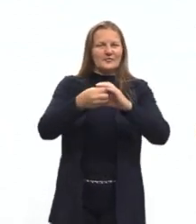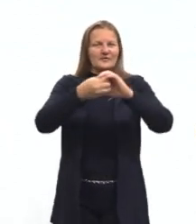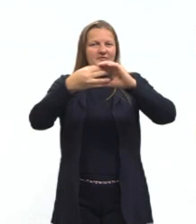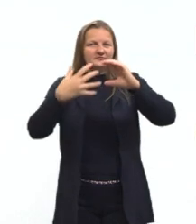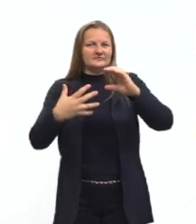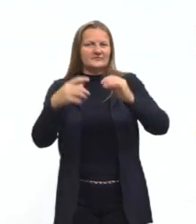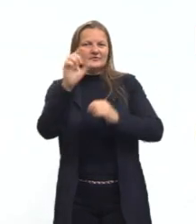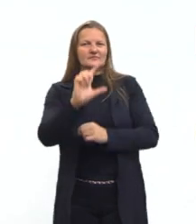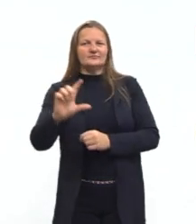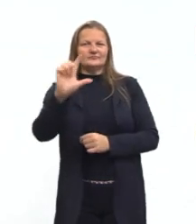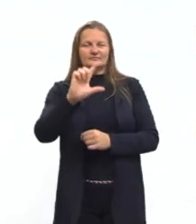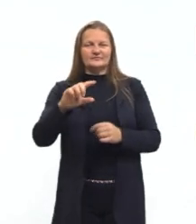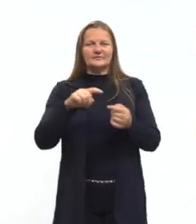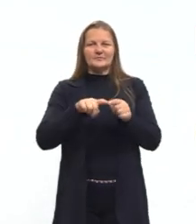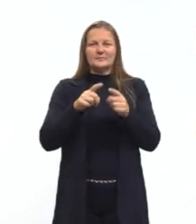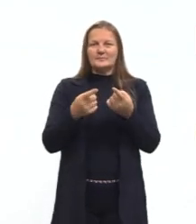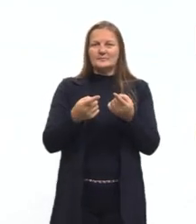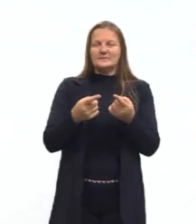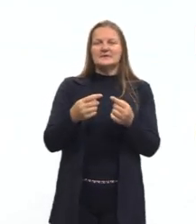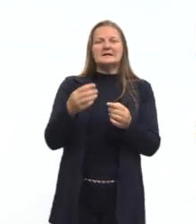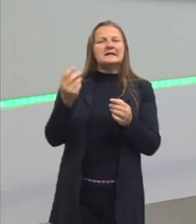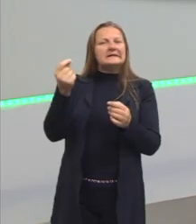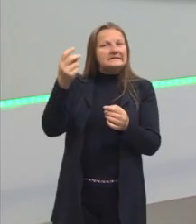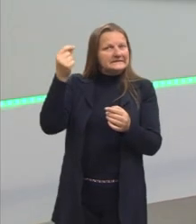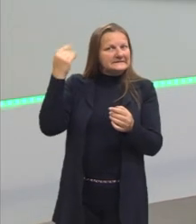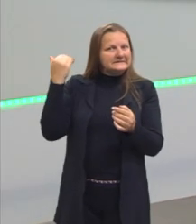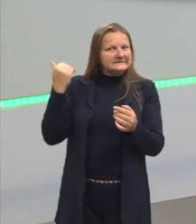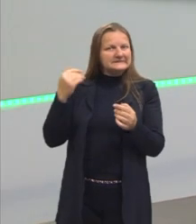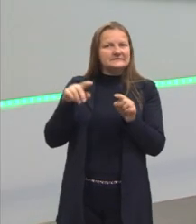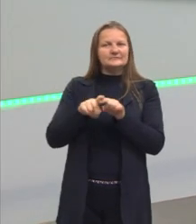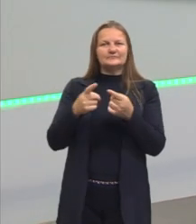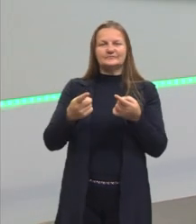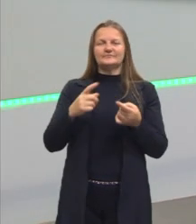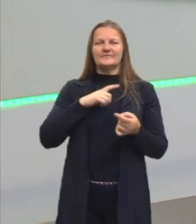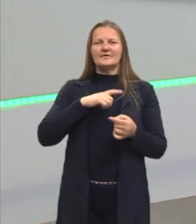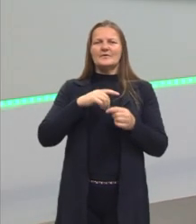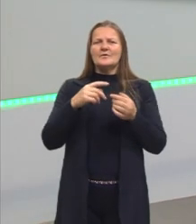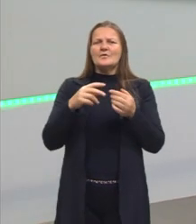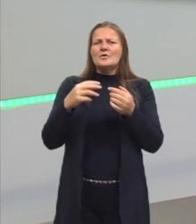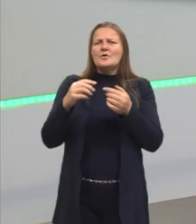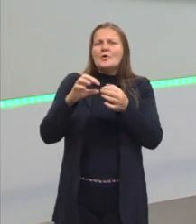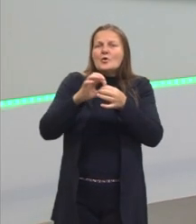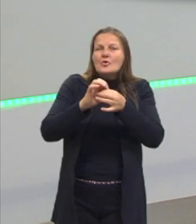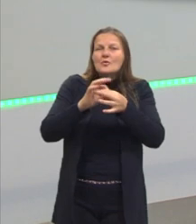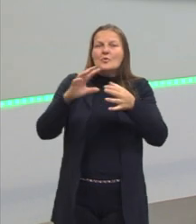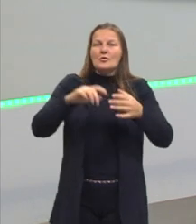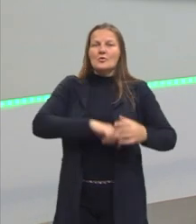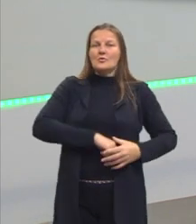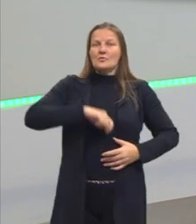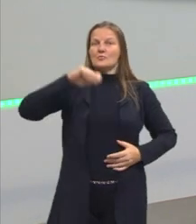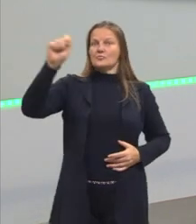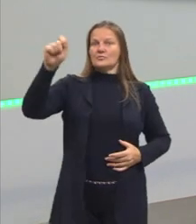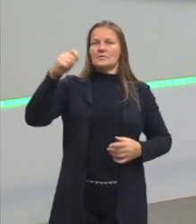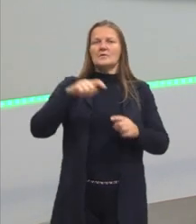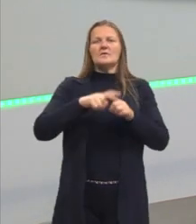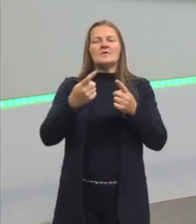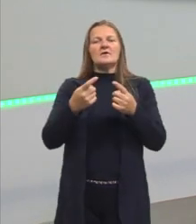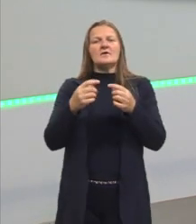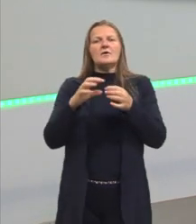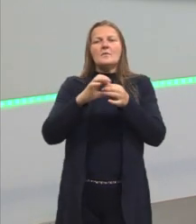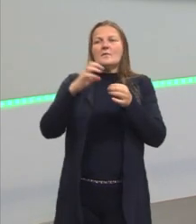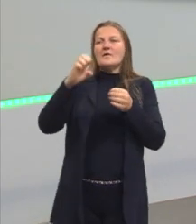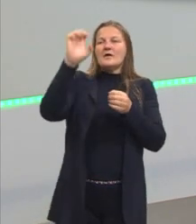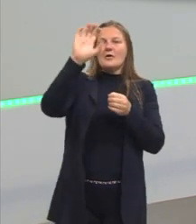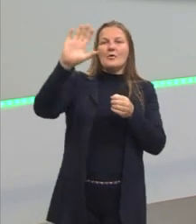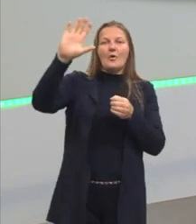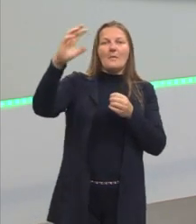literatura mais genuína. Só que naquele momento, como a gente passa pela independência, ainda para a gente se desvencilhar